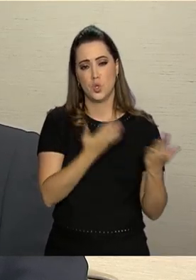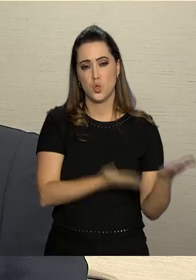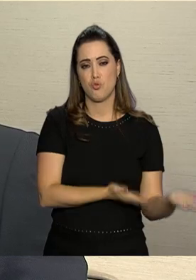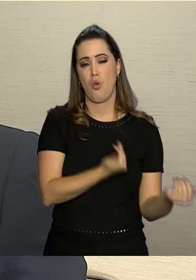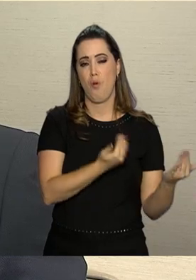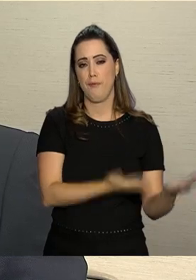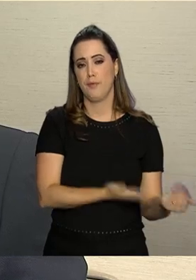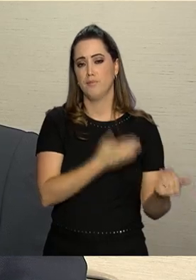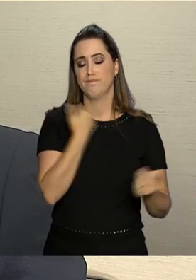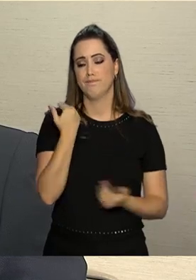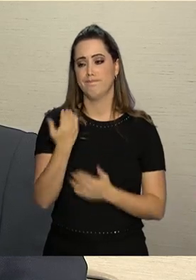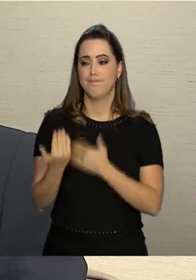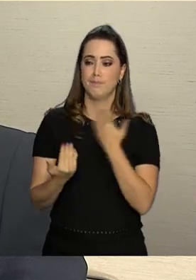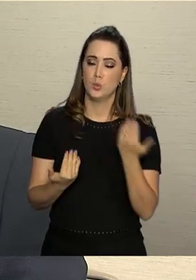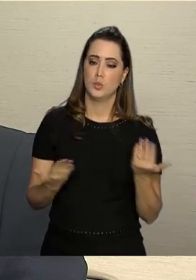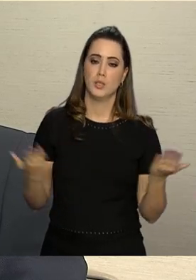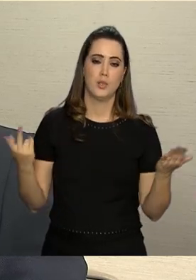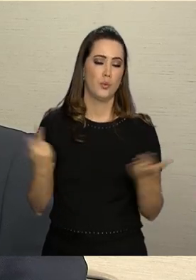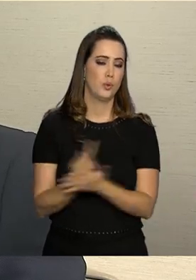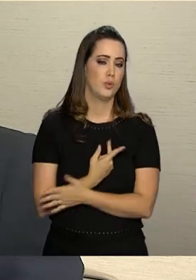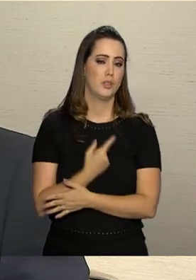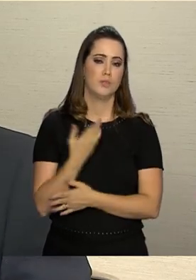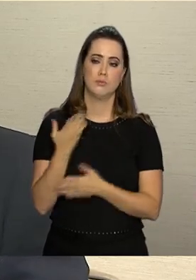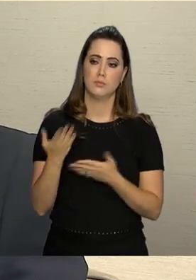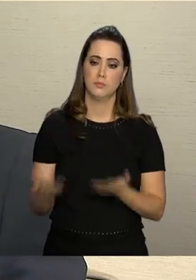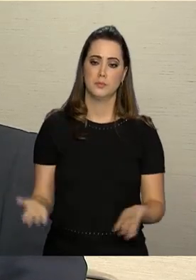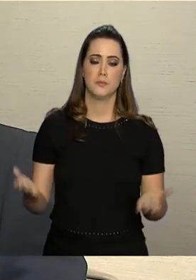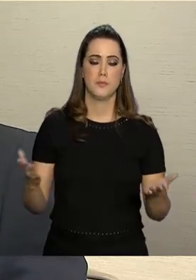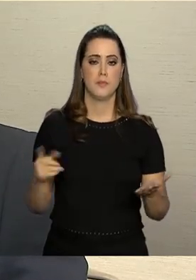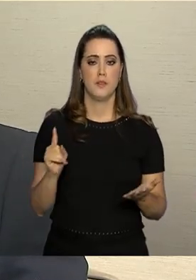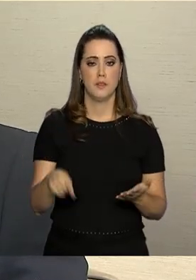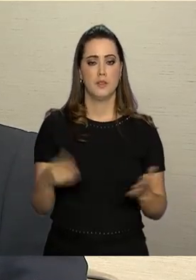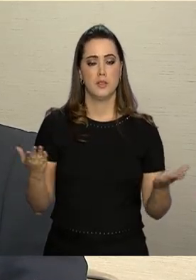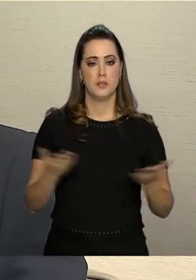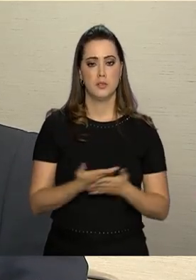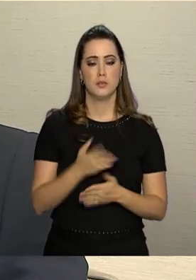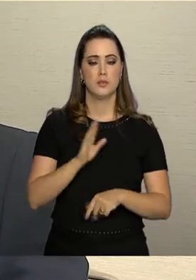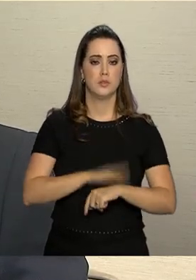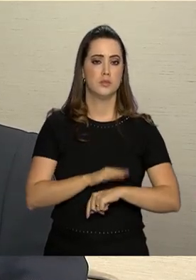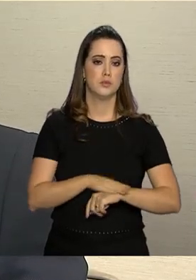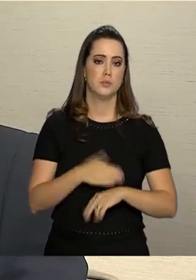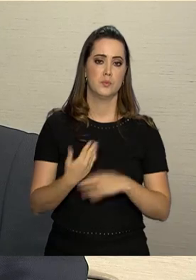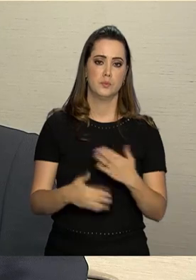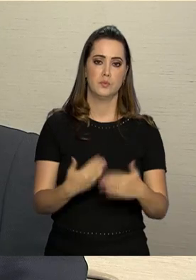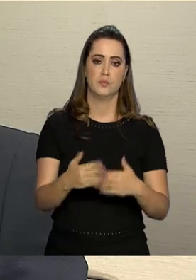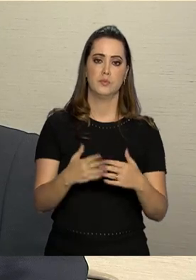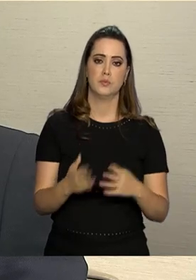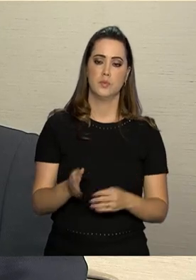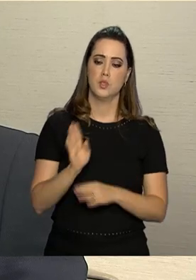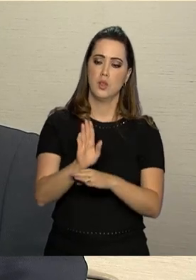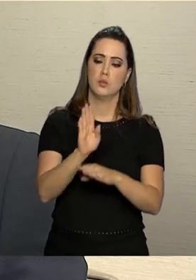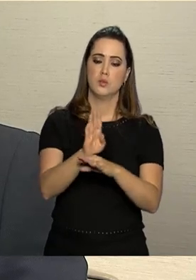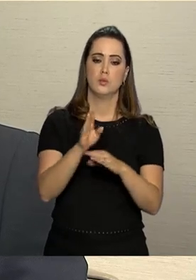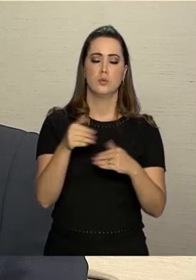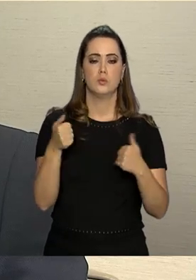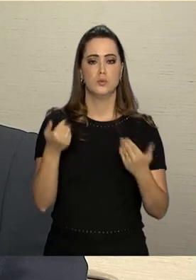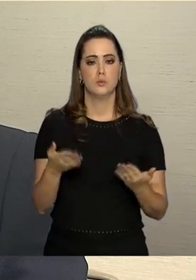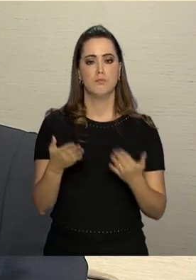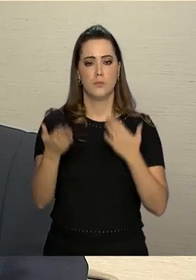são aquelas fatalidades que infelizmente acontecem. E agora é a hora de dar o suporte